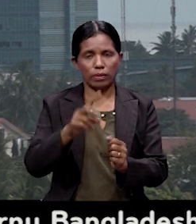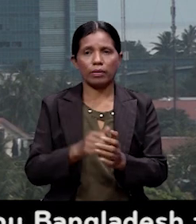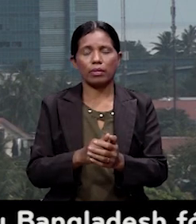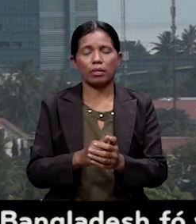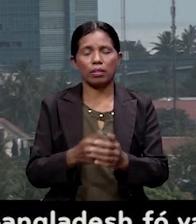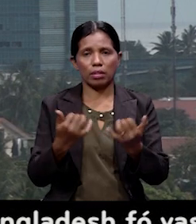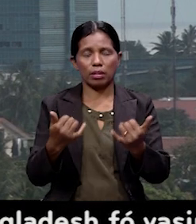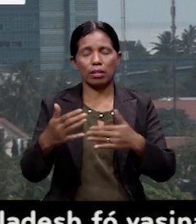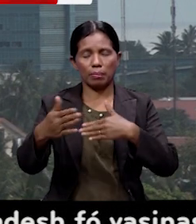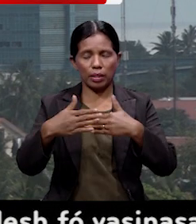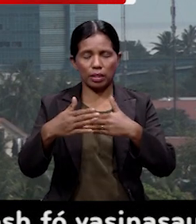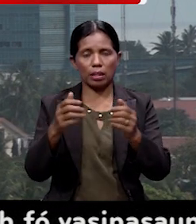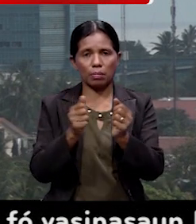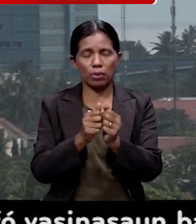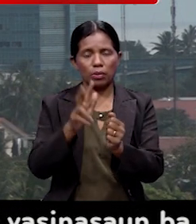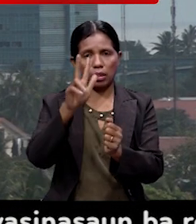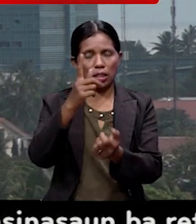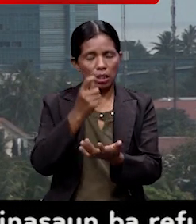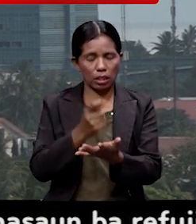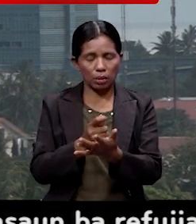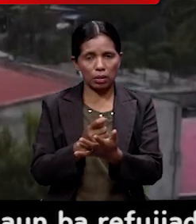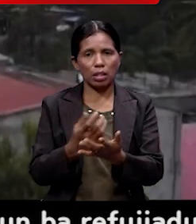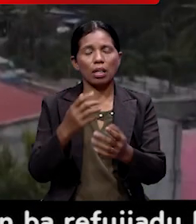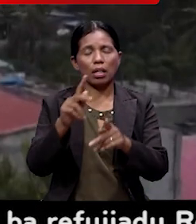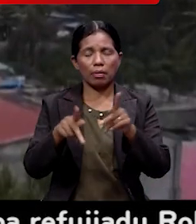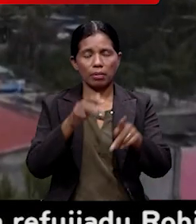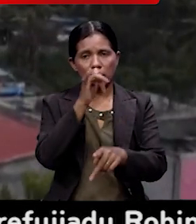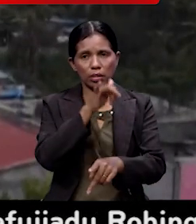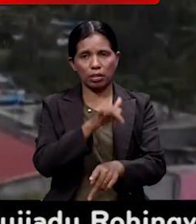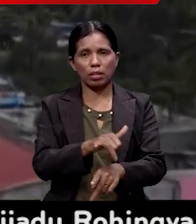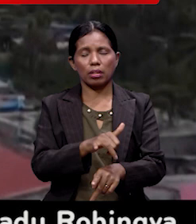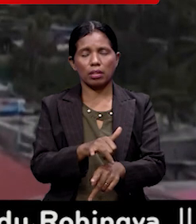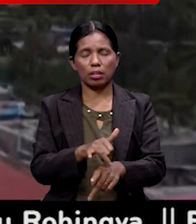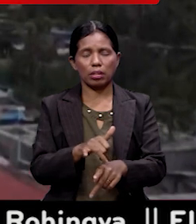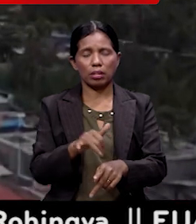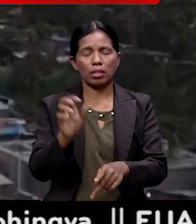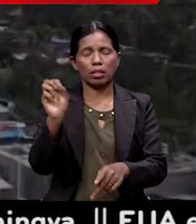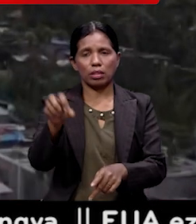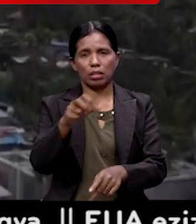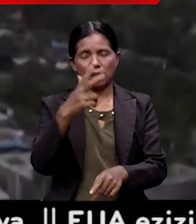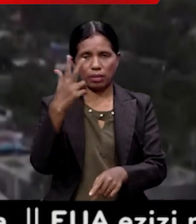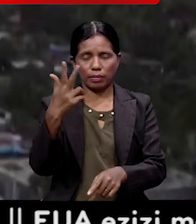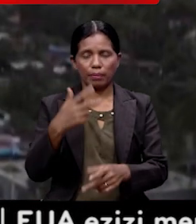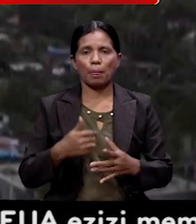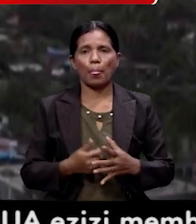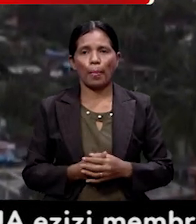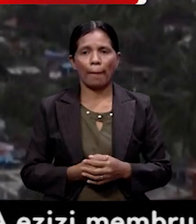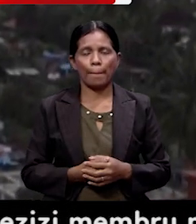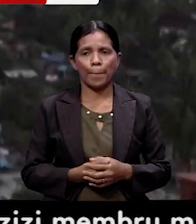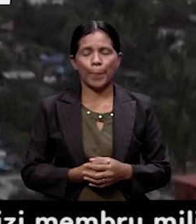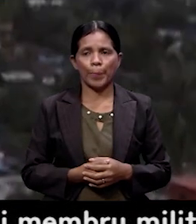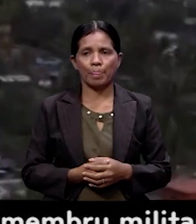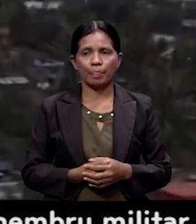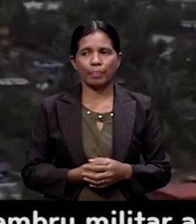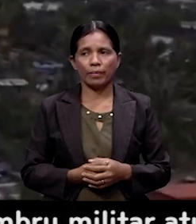ativo besi krihuntolu, kazu cumulativo confirmado rihun sanulu resin Tulu. Efigénia Babu,